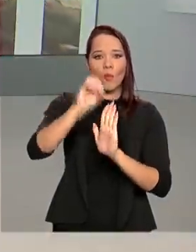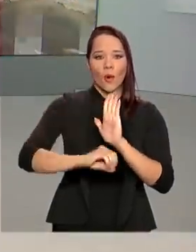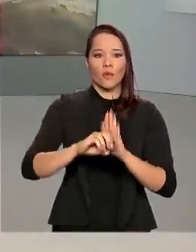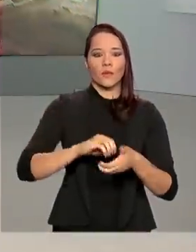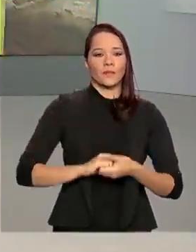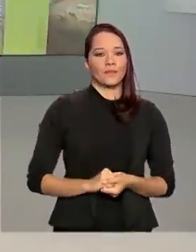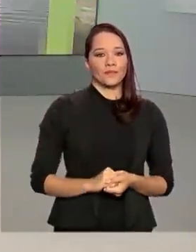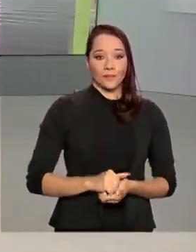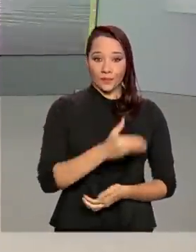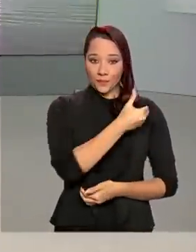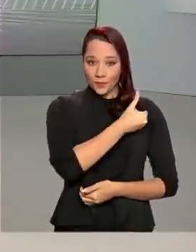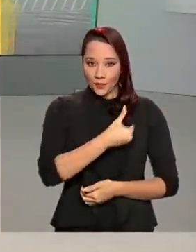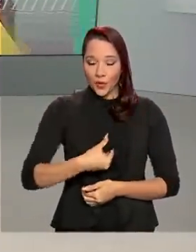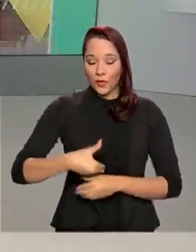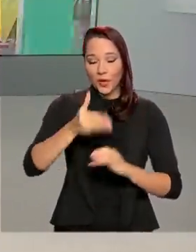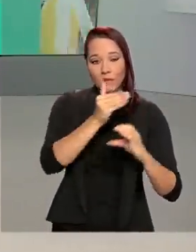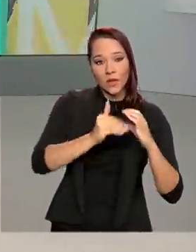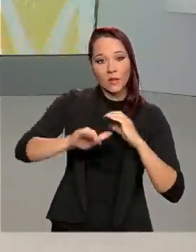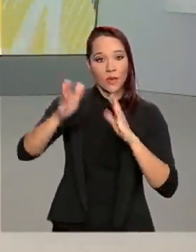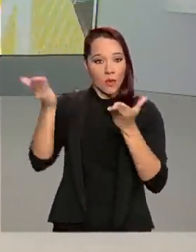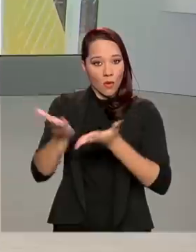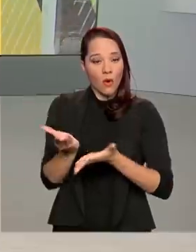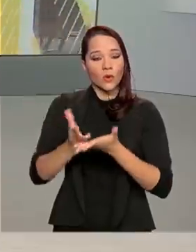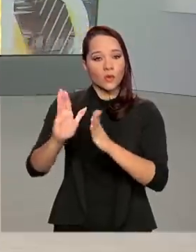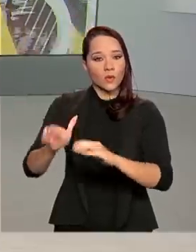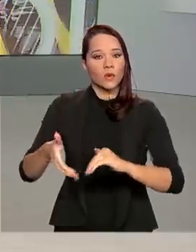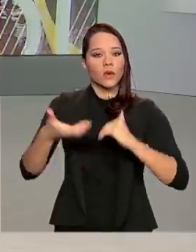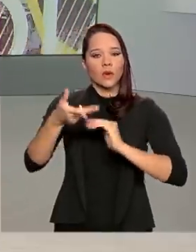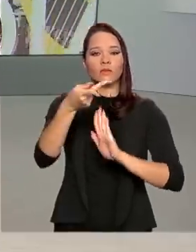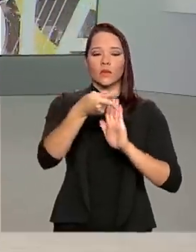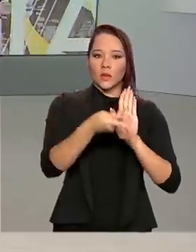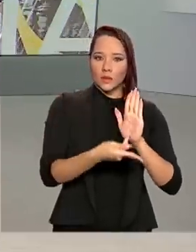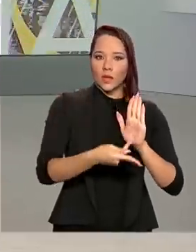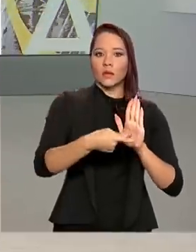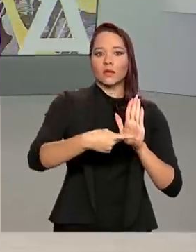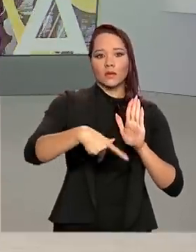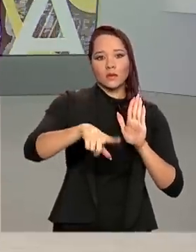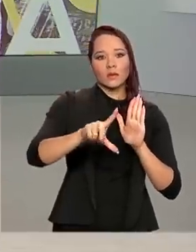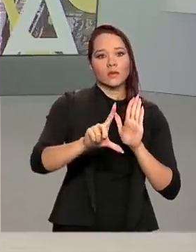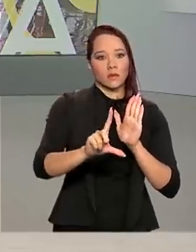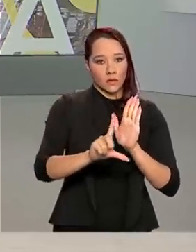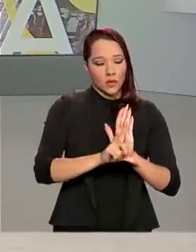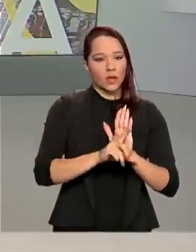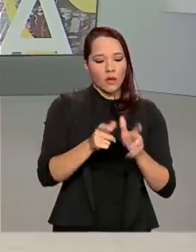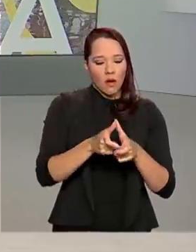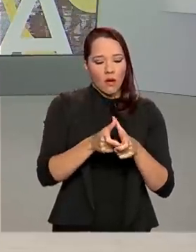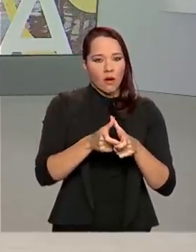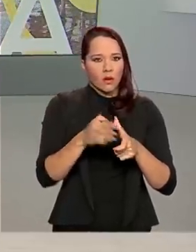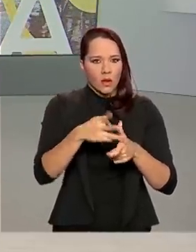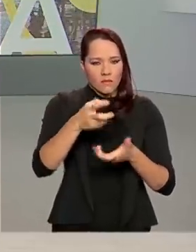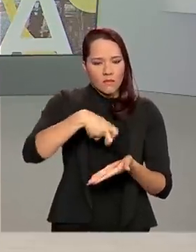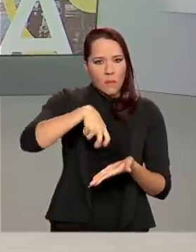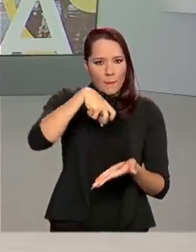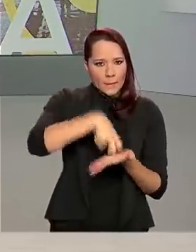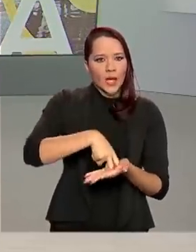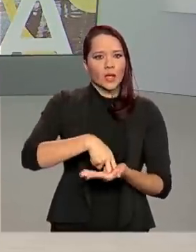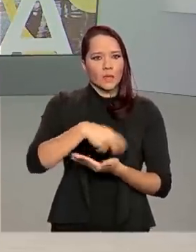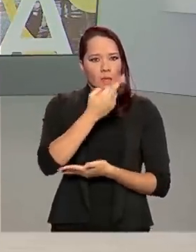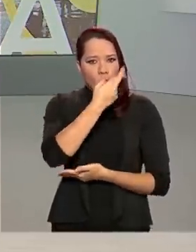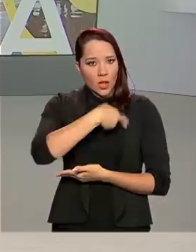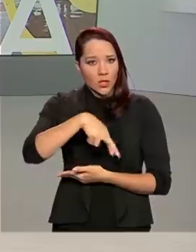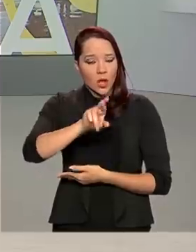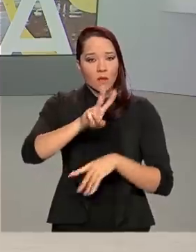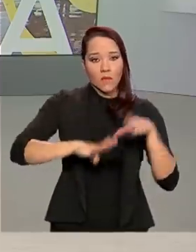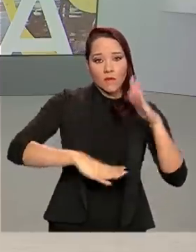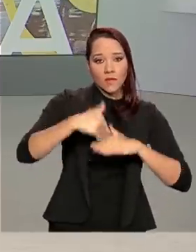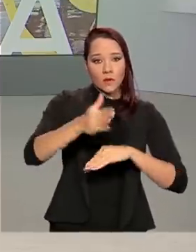E o governo encaminhou hoje ao Congresso Nacional um projeto de lei que aumenta a pena para religiosos e profissionais